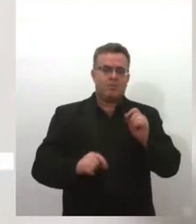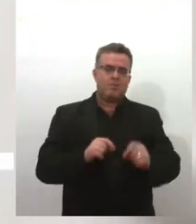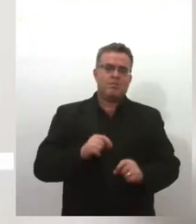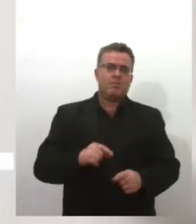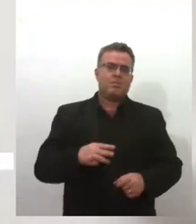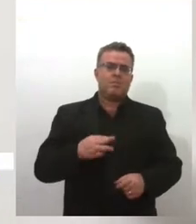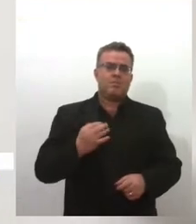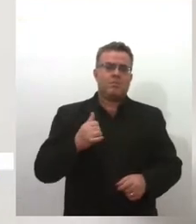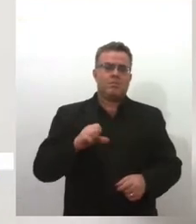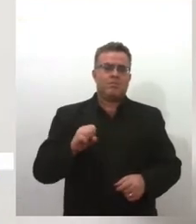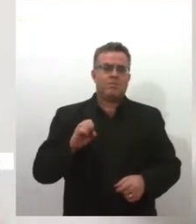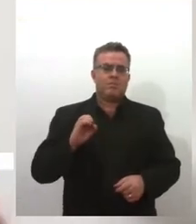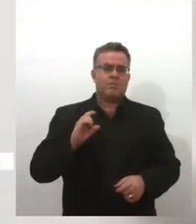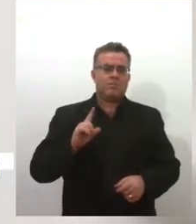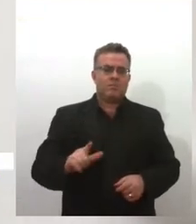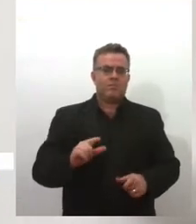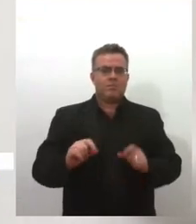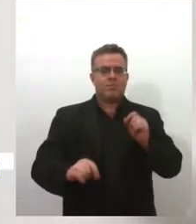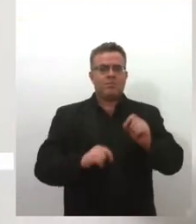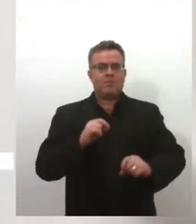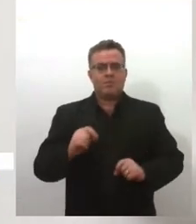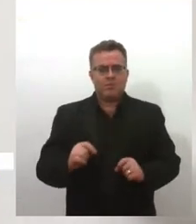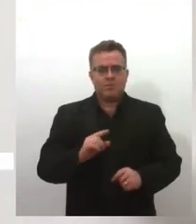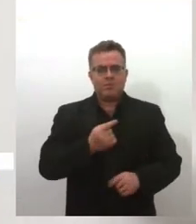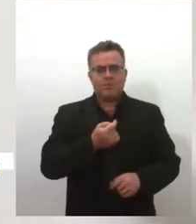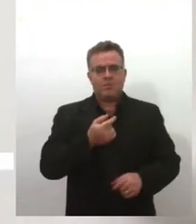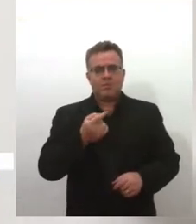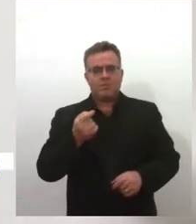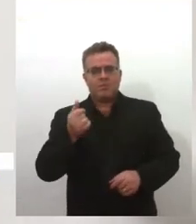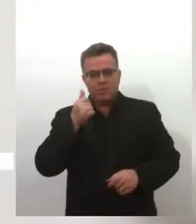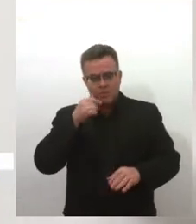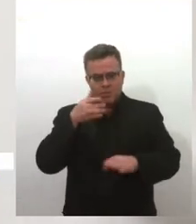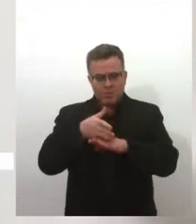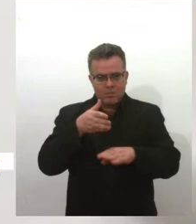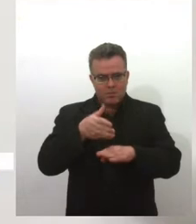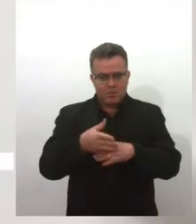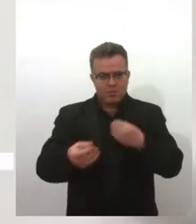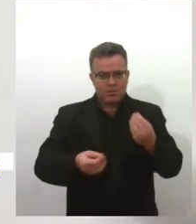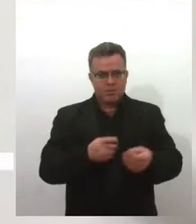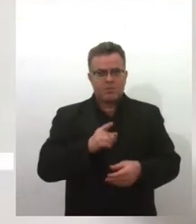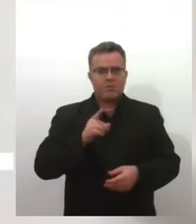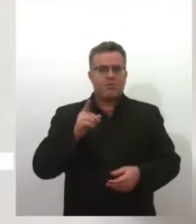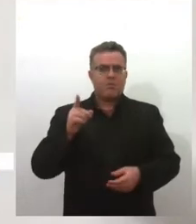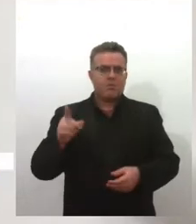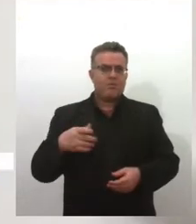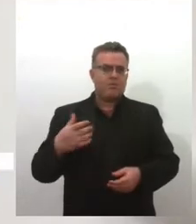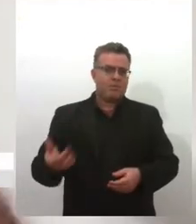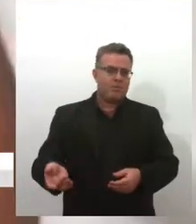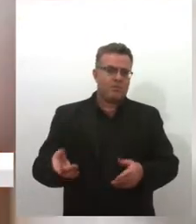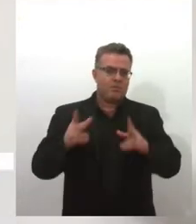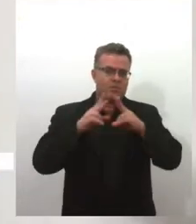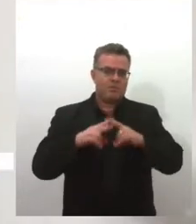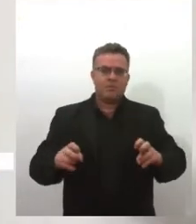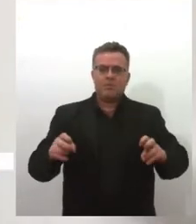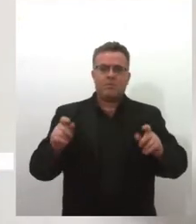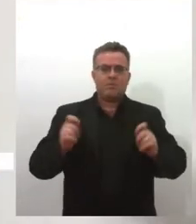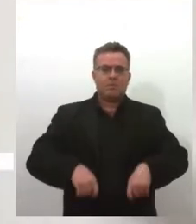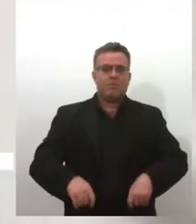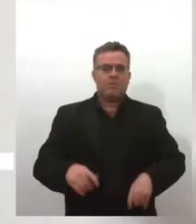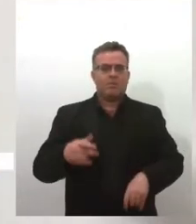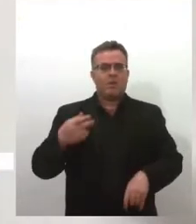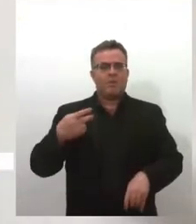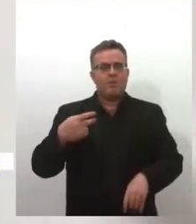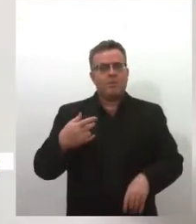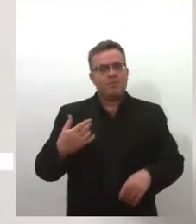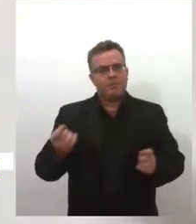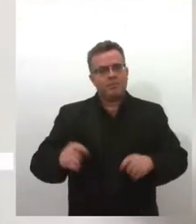publicar, e foi uma das poucas mulheres que teve acesso a essa academia lá em Paris, e que era uma pessoa próxima a mim, e agora eu ganho o prêmio